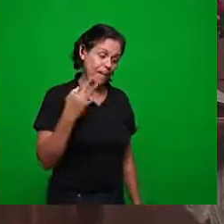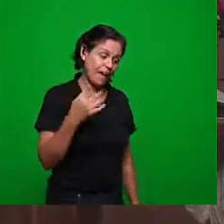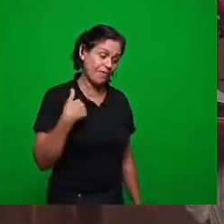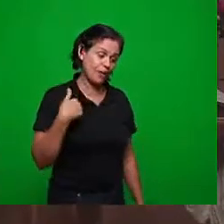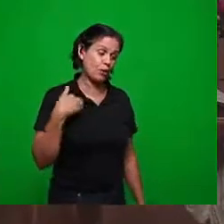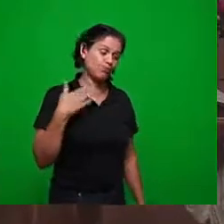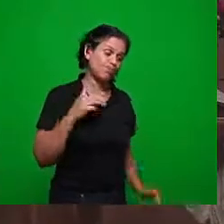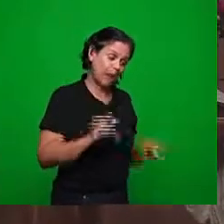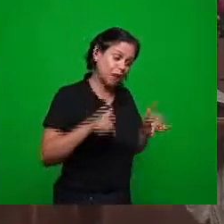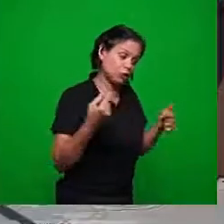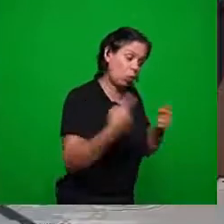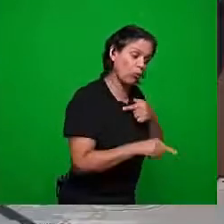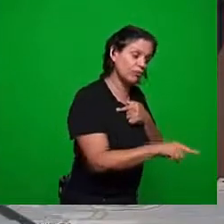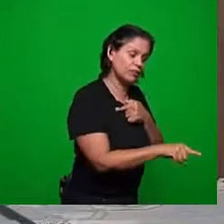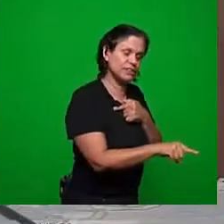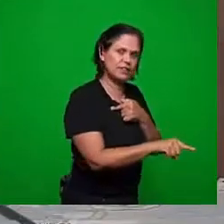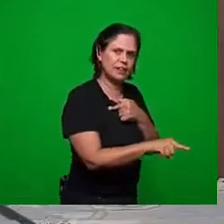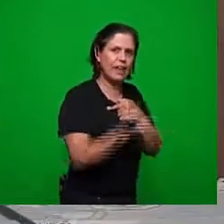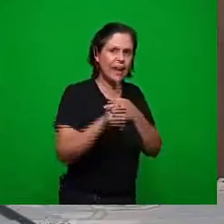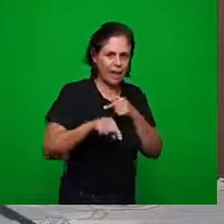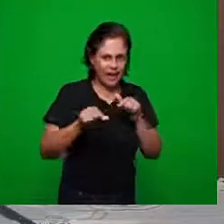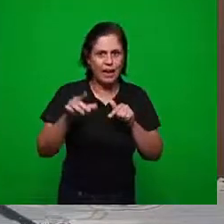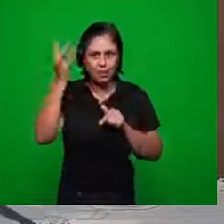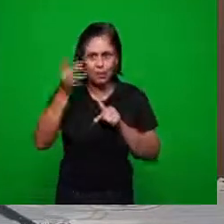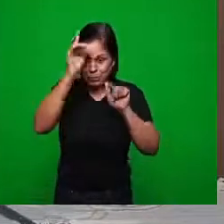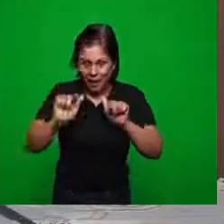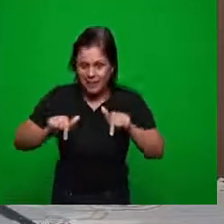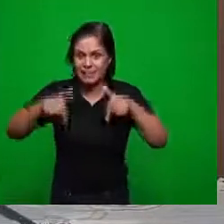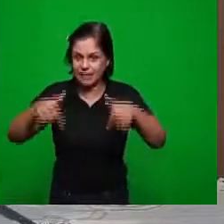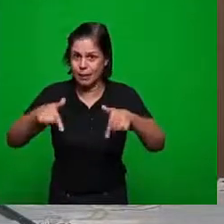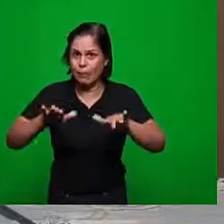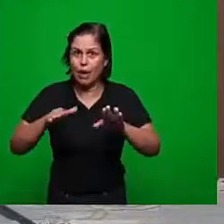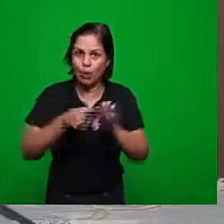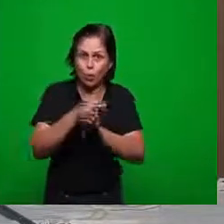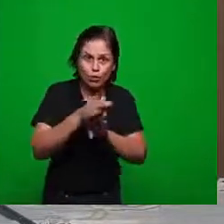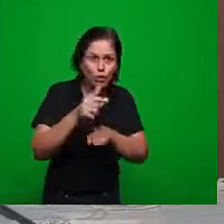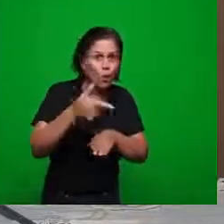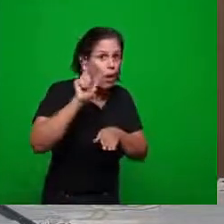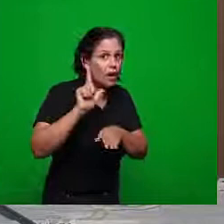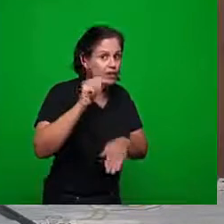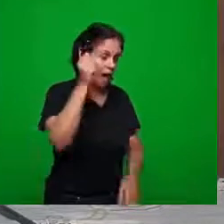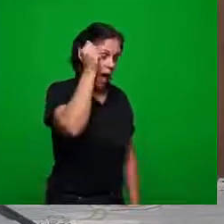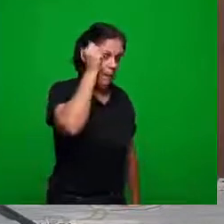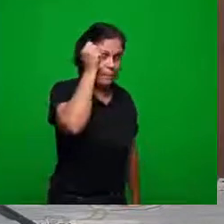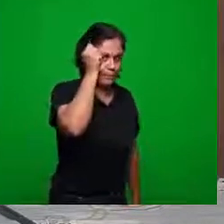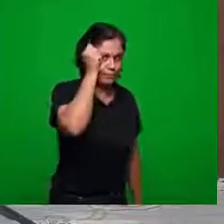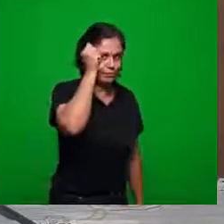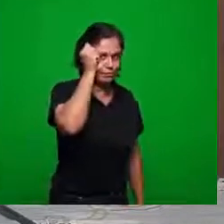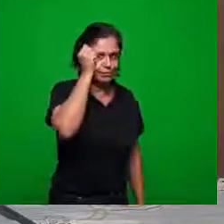é uma ação do Espírito Santo arrepende-se pode passar